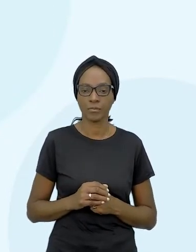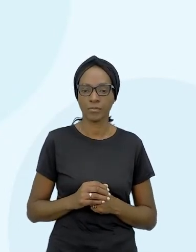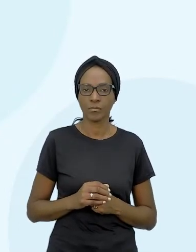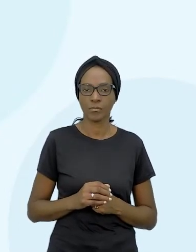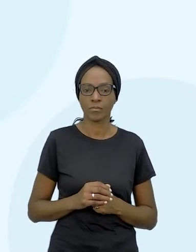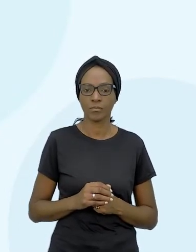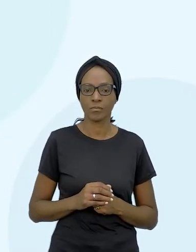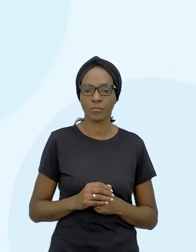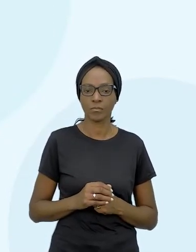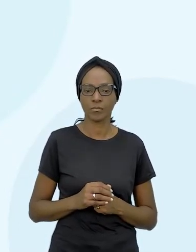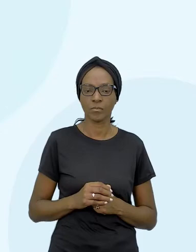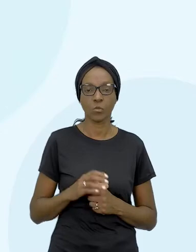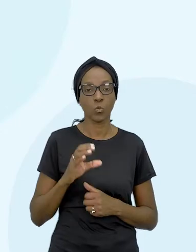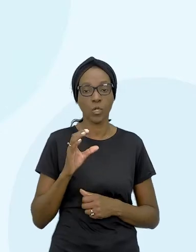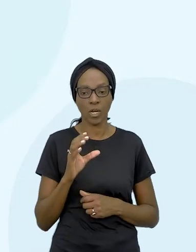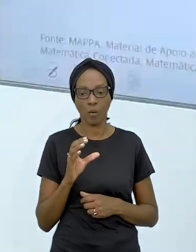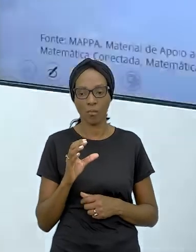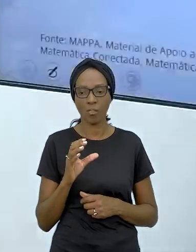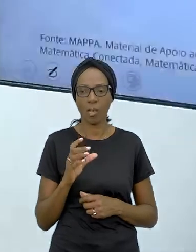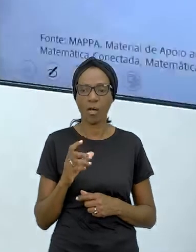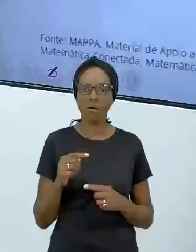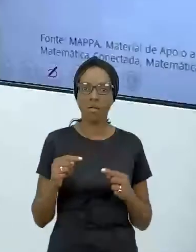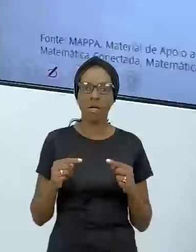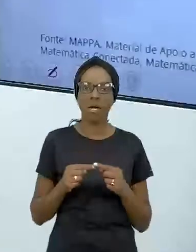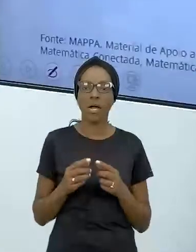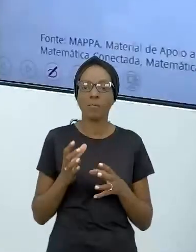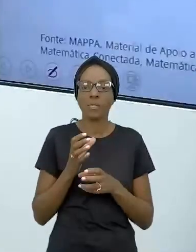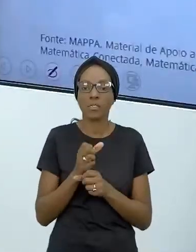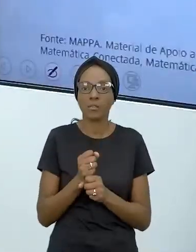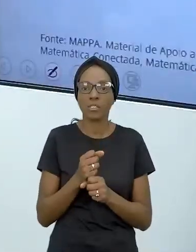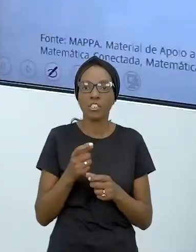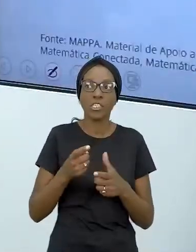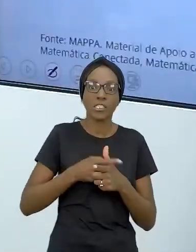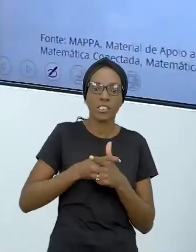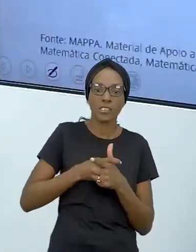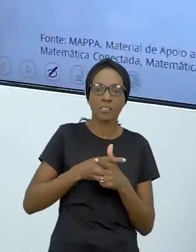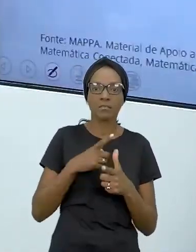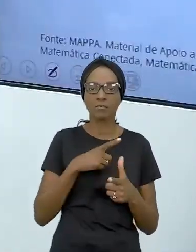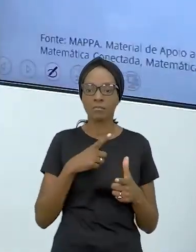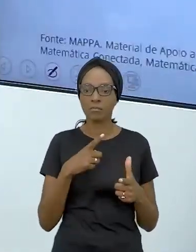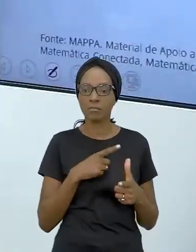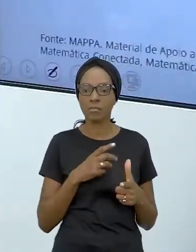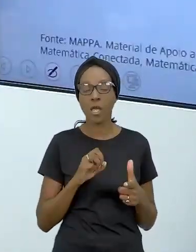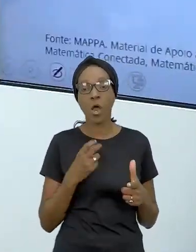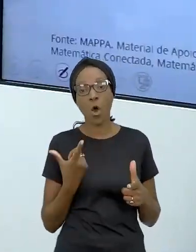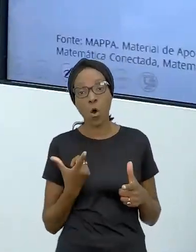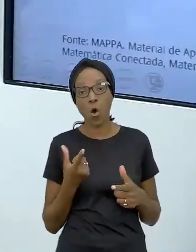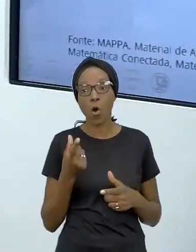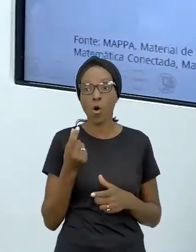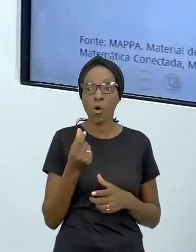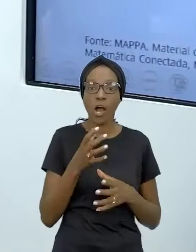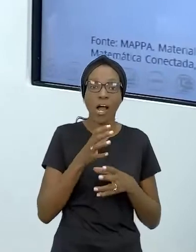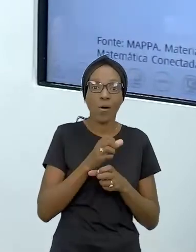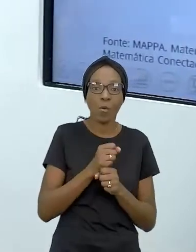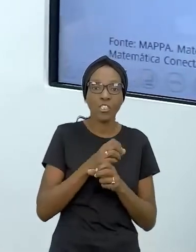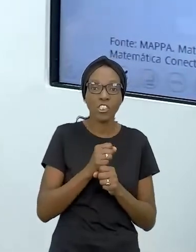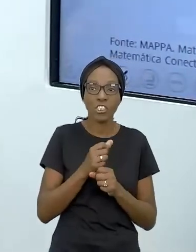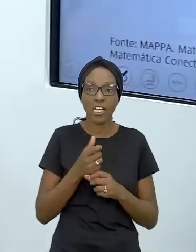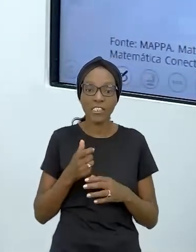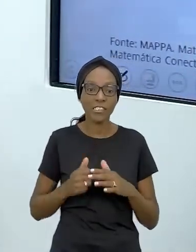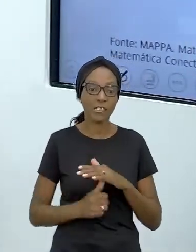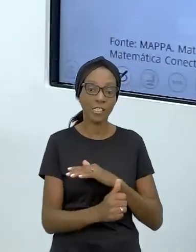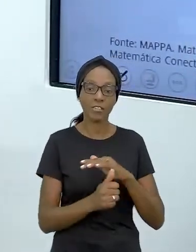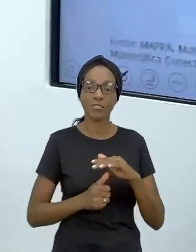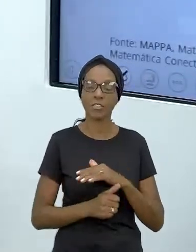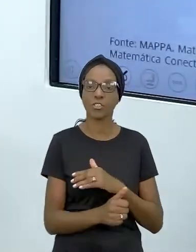o capital geralmente é quanto a gente está devendo ou quanto a gente está investindo quanto a gente vai aplicar.